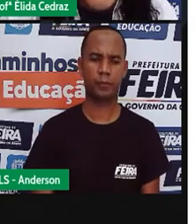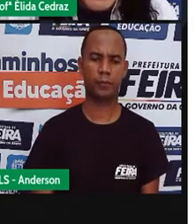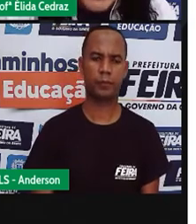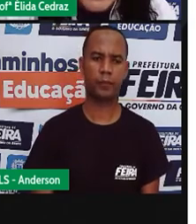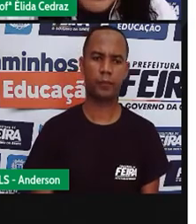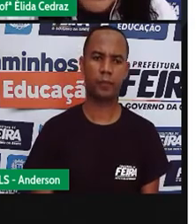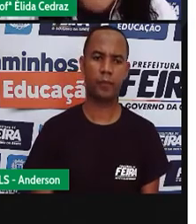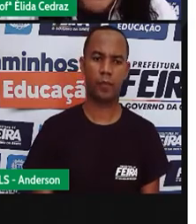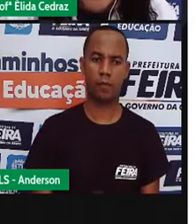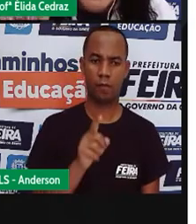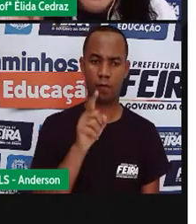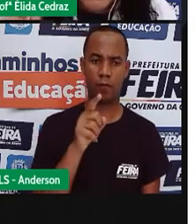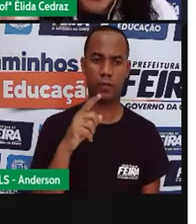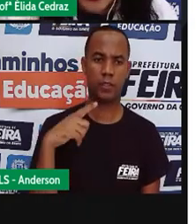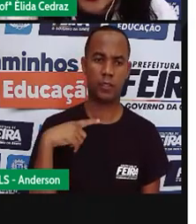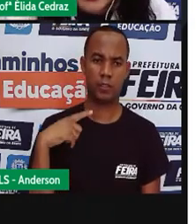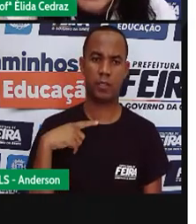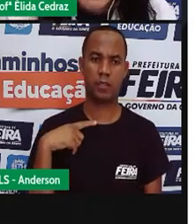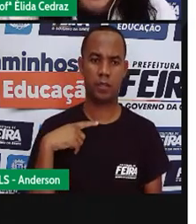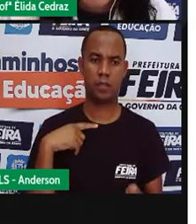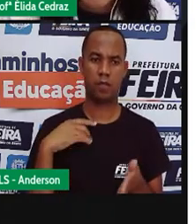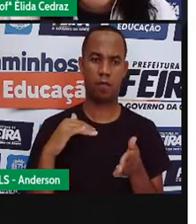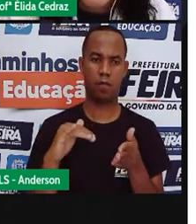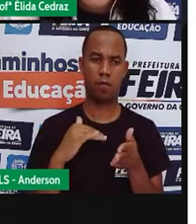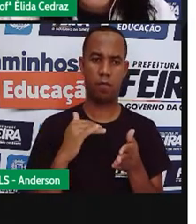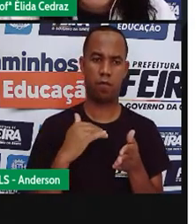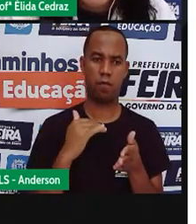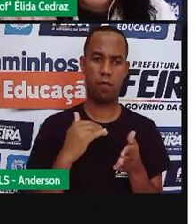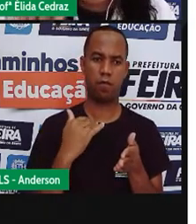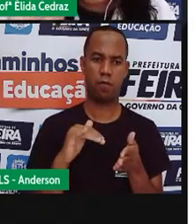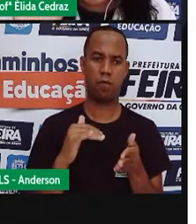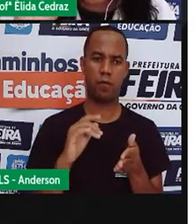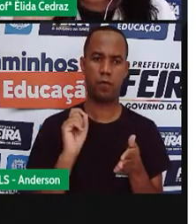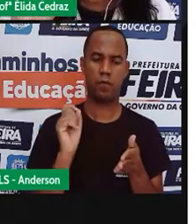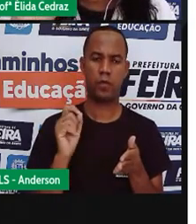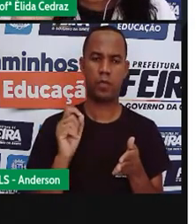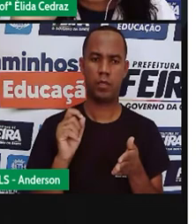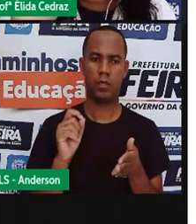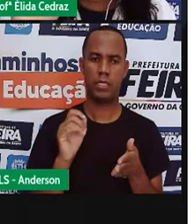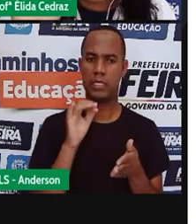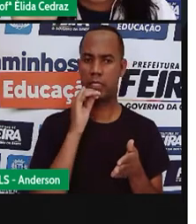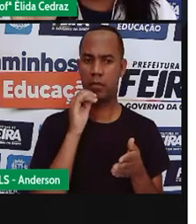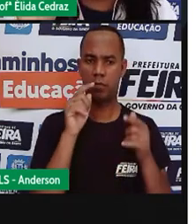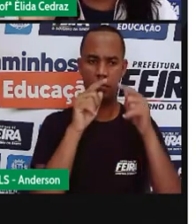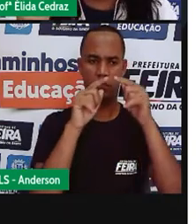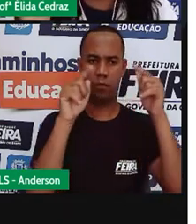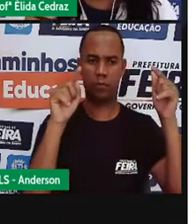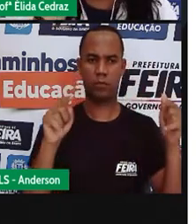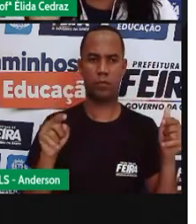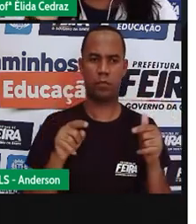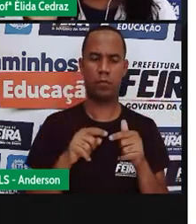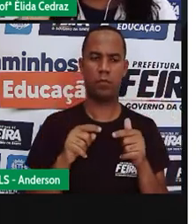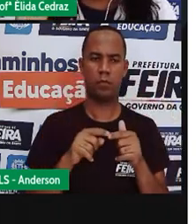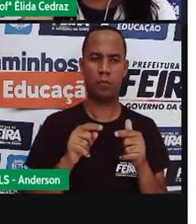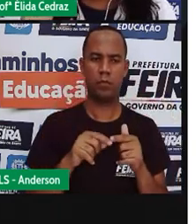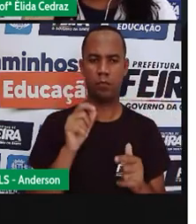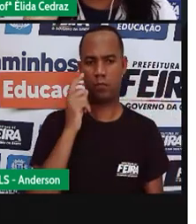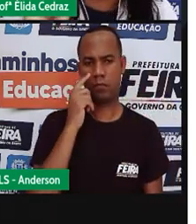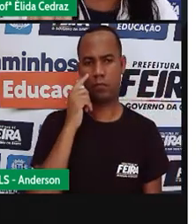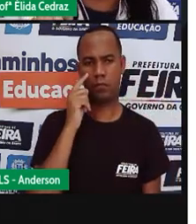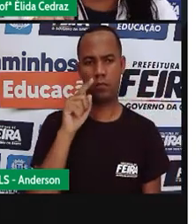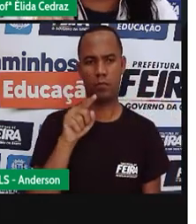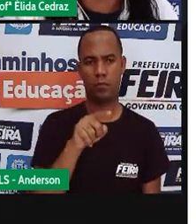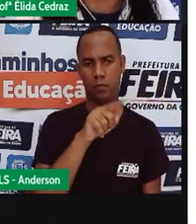quando você recebe uma informação no WhatsApp uma mensagem vem uma lupazinha do lado é um círculo com uma